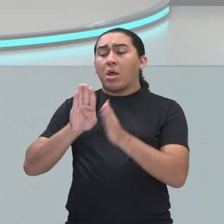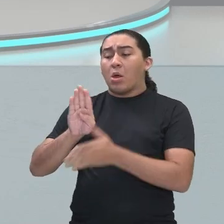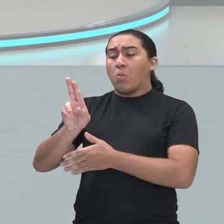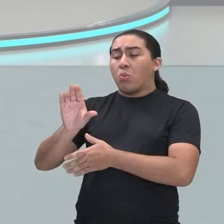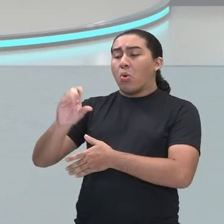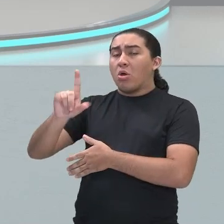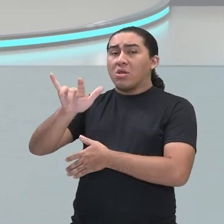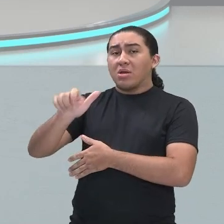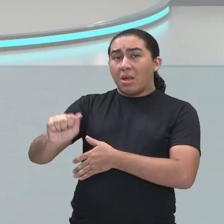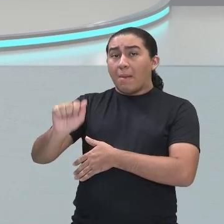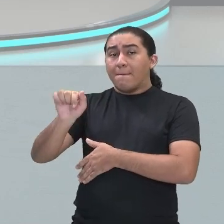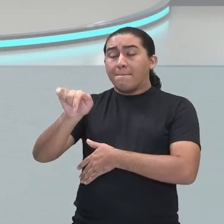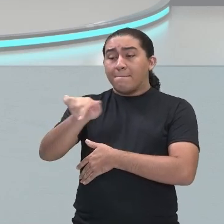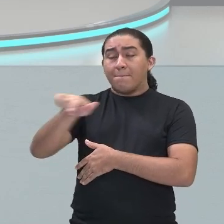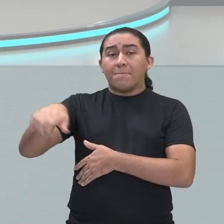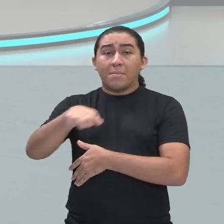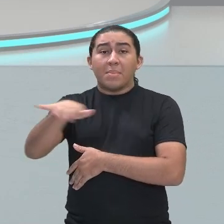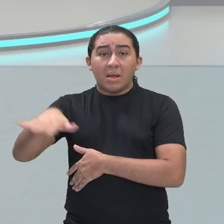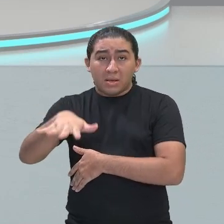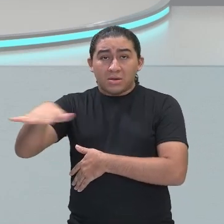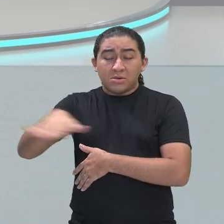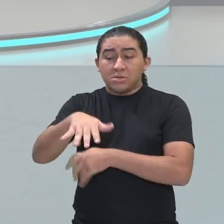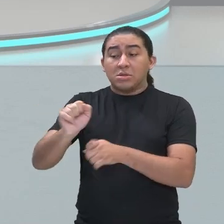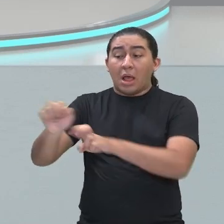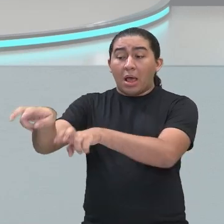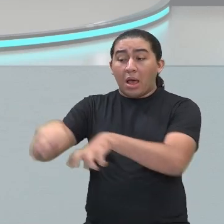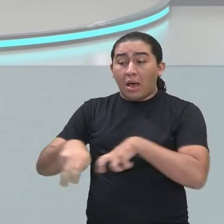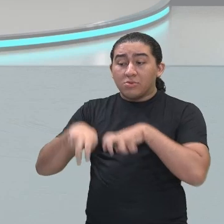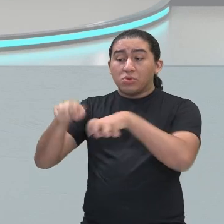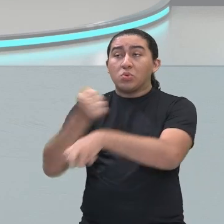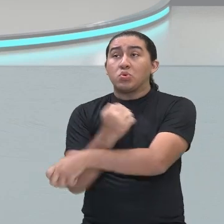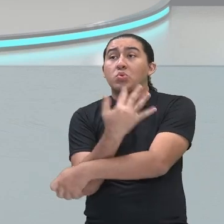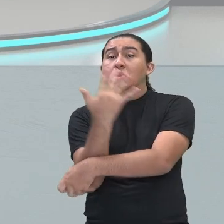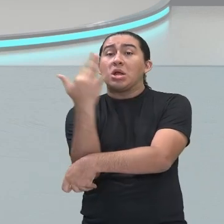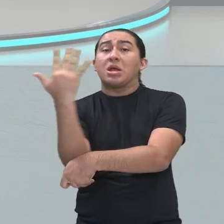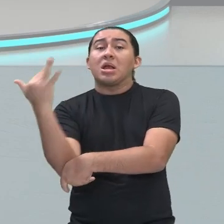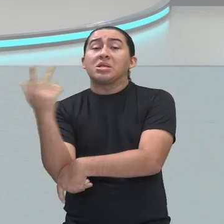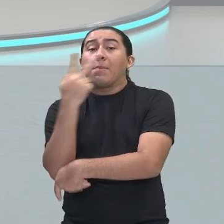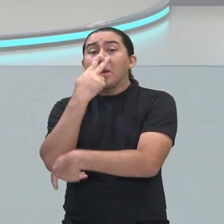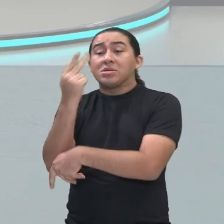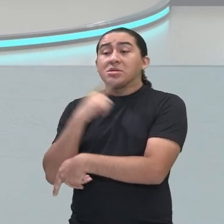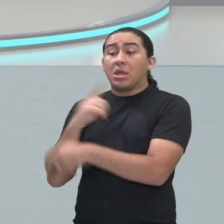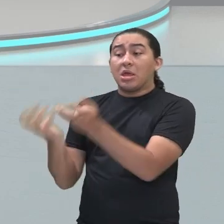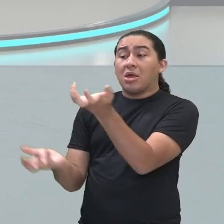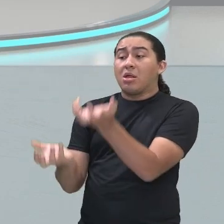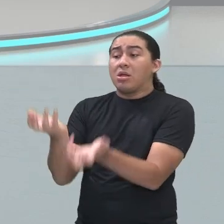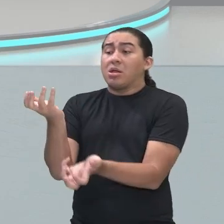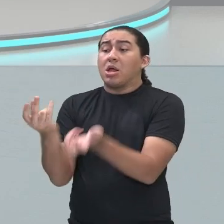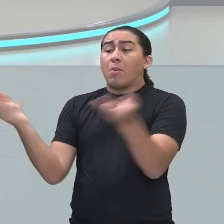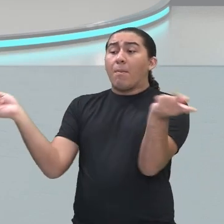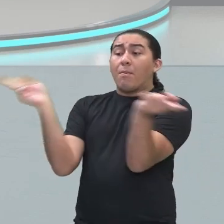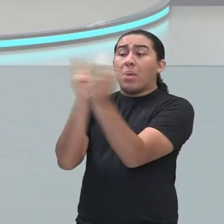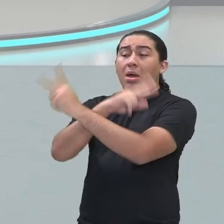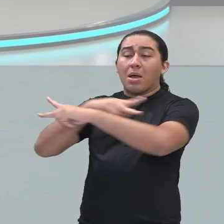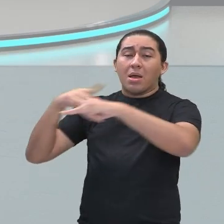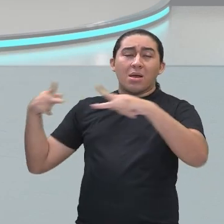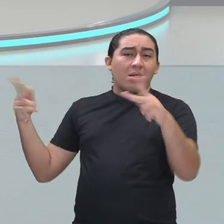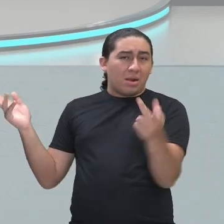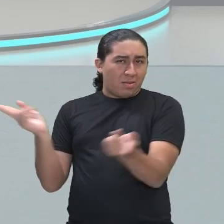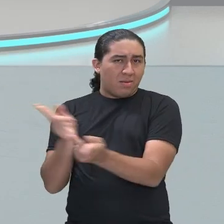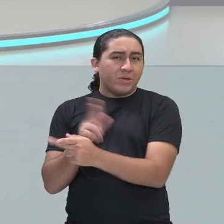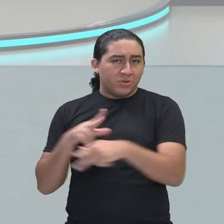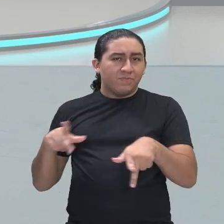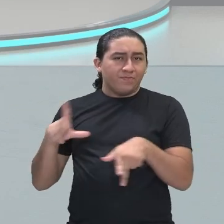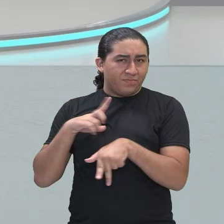É uma paisagem de natureza com uma natureza harmoniosa. Uma natureza como nós temos visto e